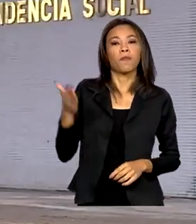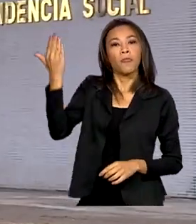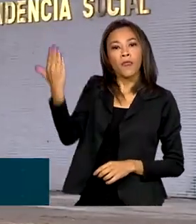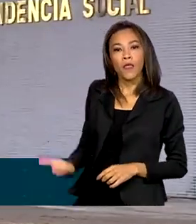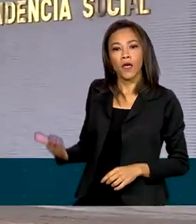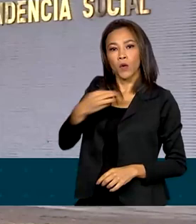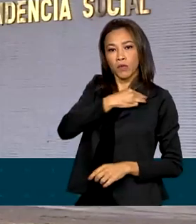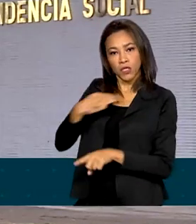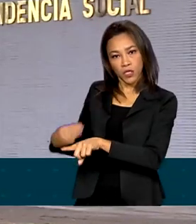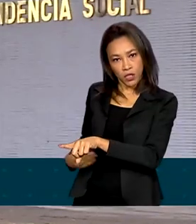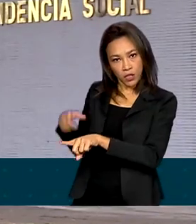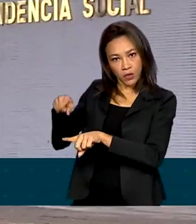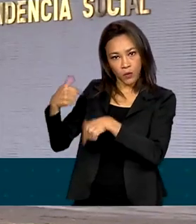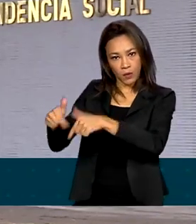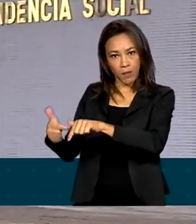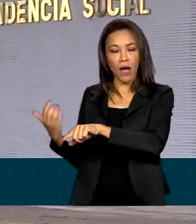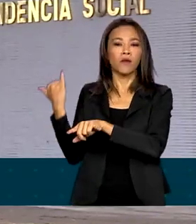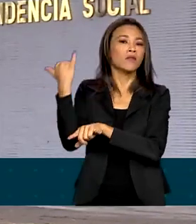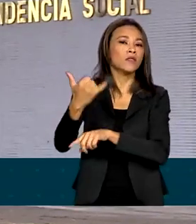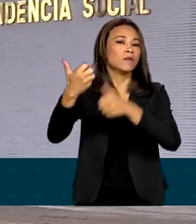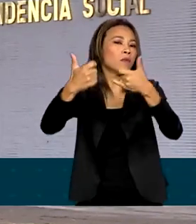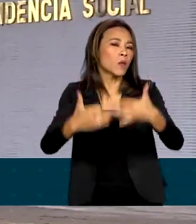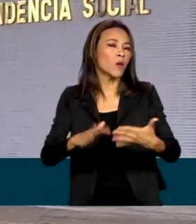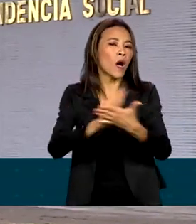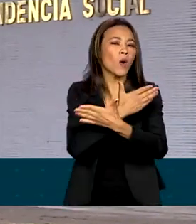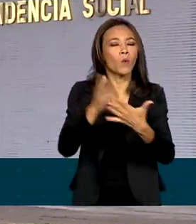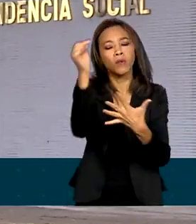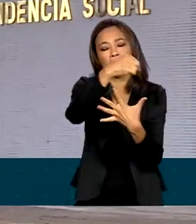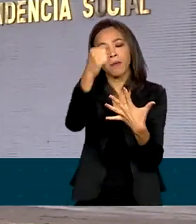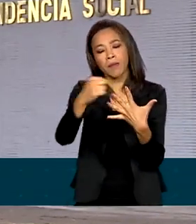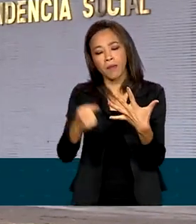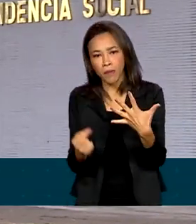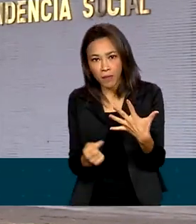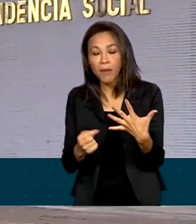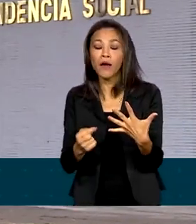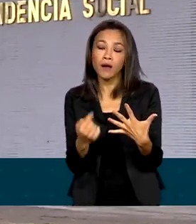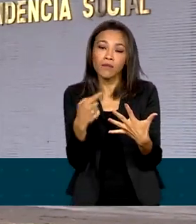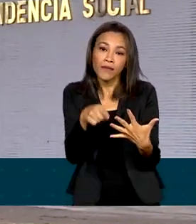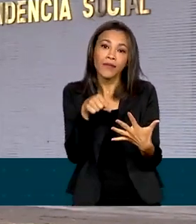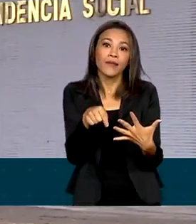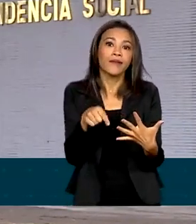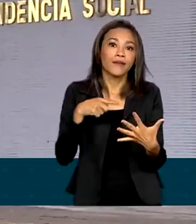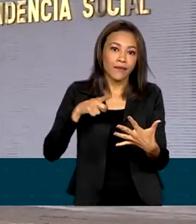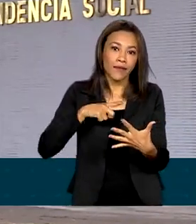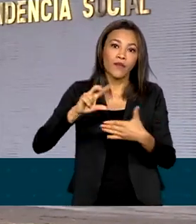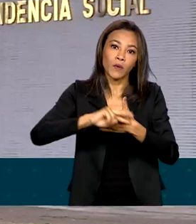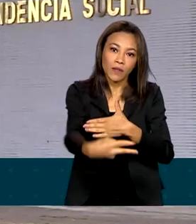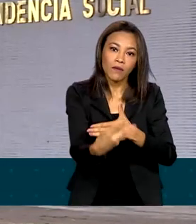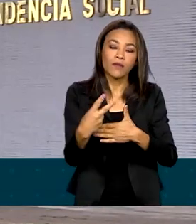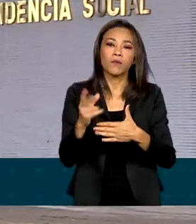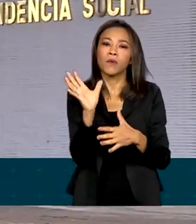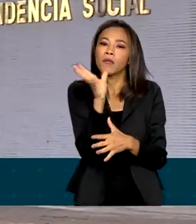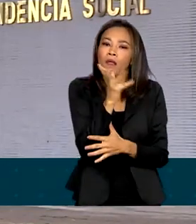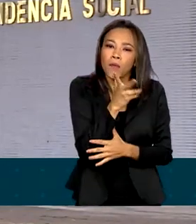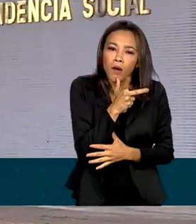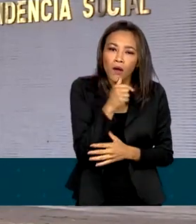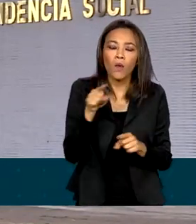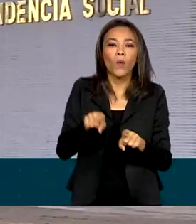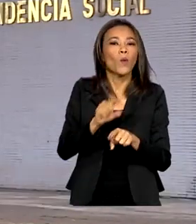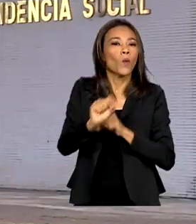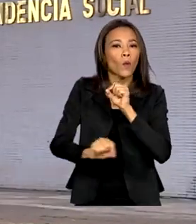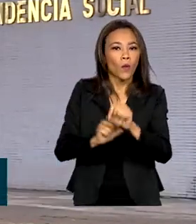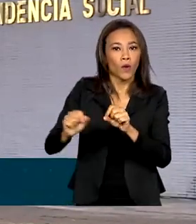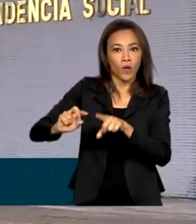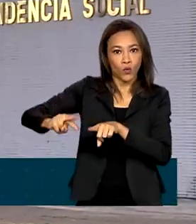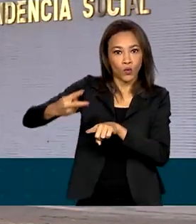Trabalho, alguns fatores explicam a retomada mais lenta na geração de empregos. Entre eles, os juros elevados